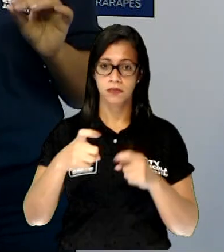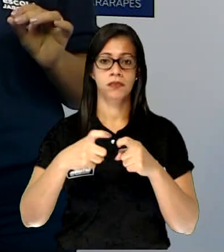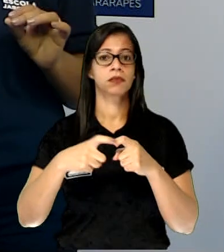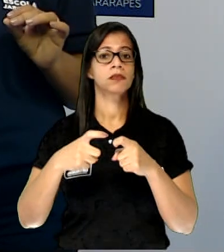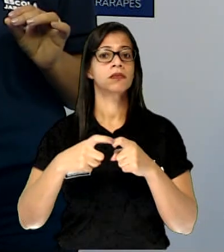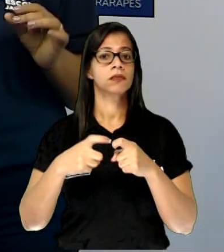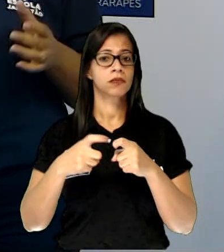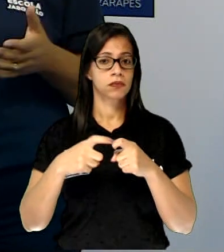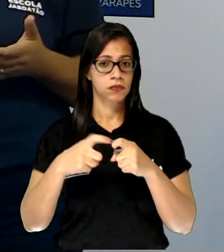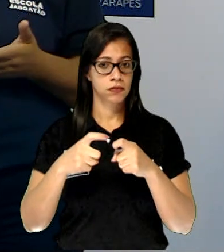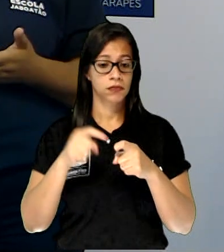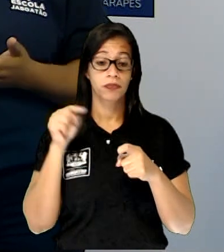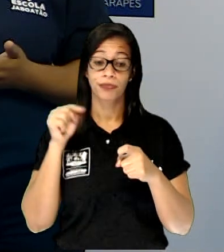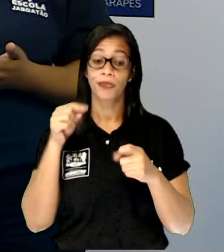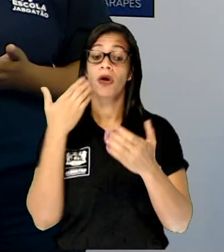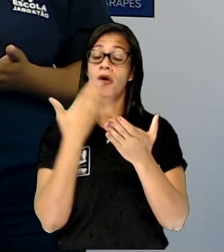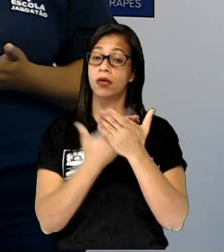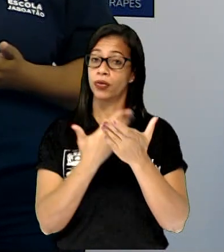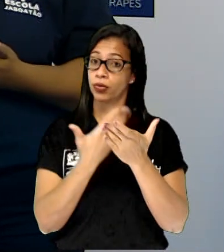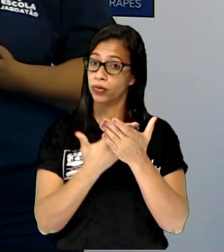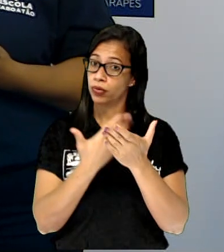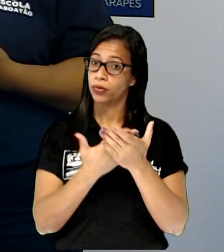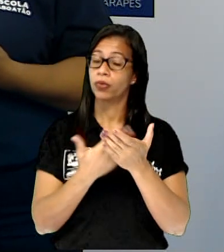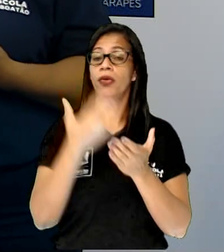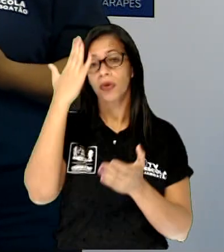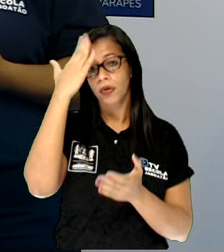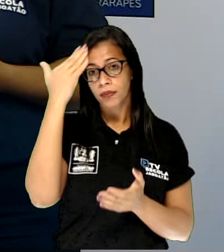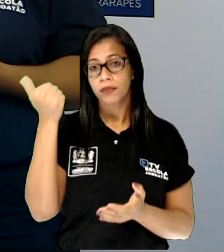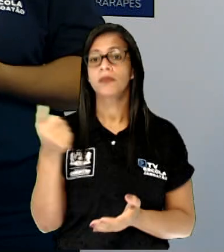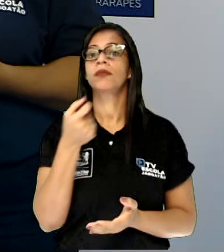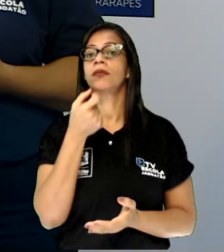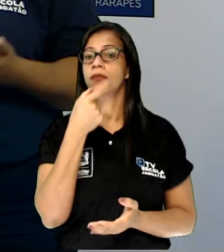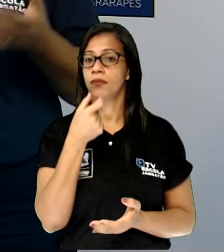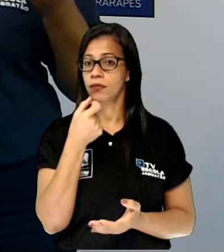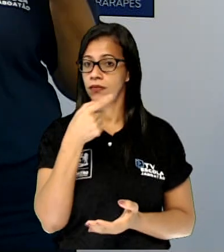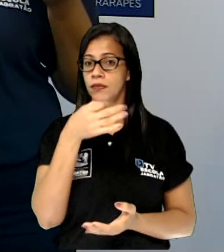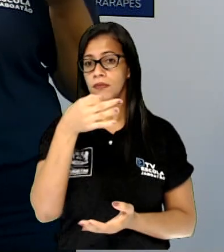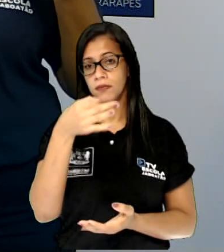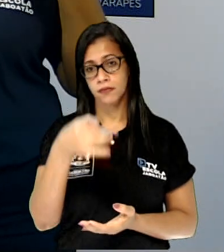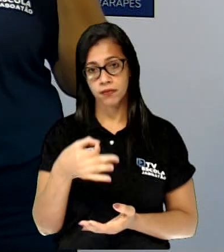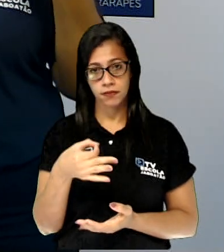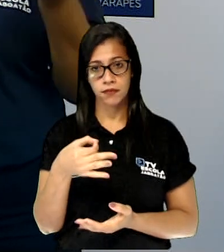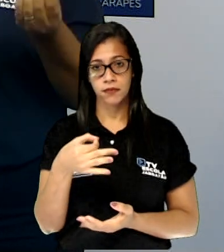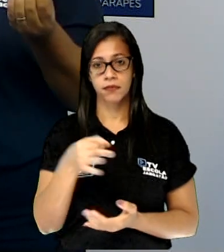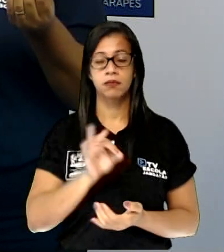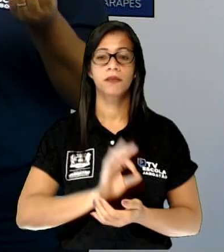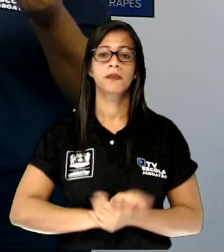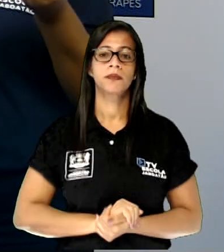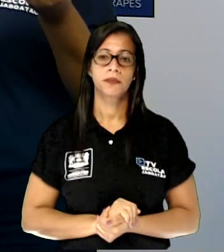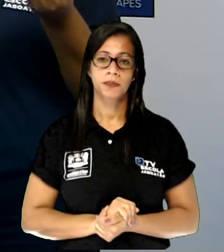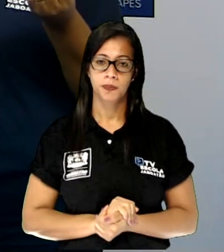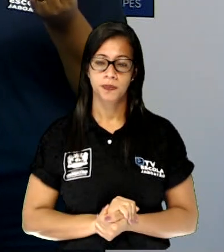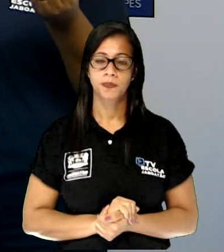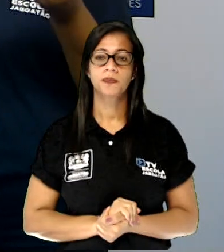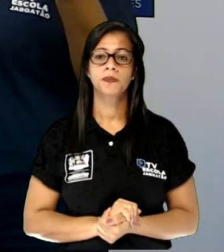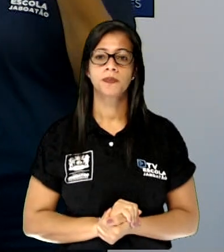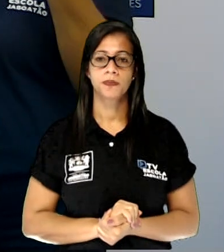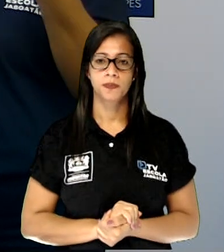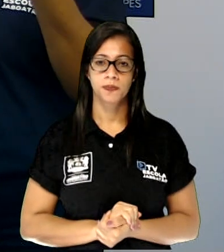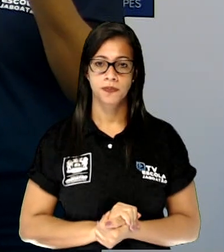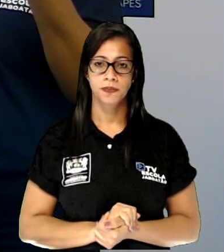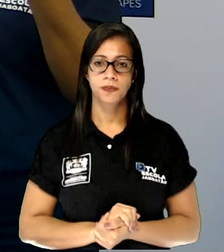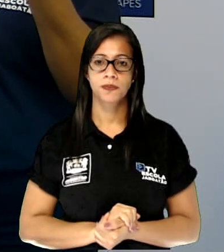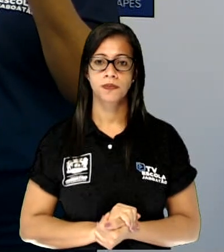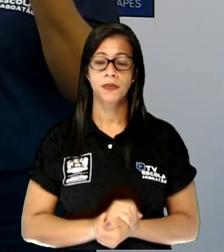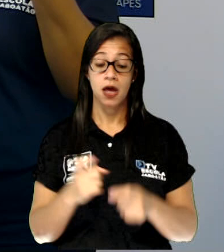especializado para passar um medicamento que você não vai se intoxicar. E esses remédios devem estar, não